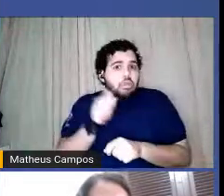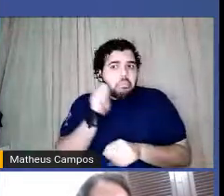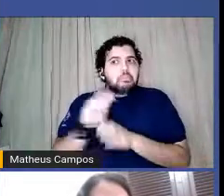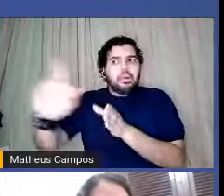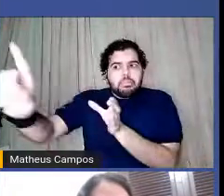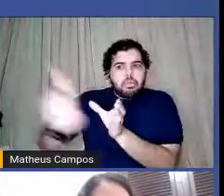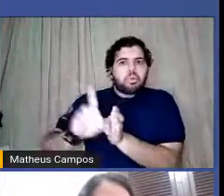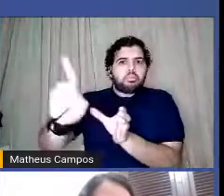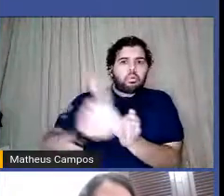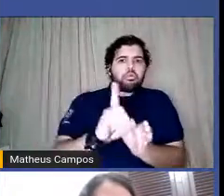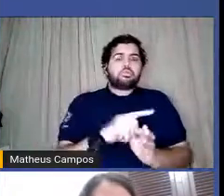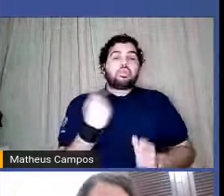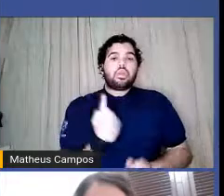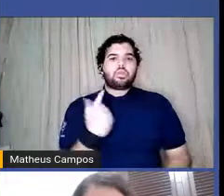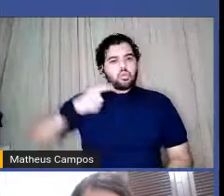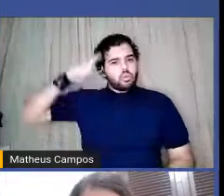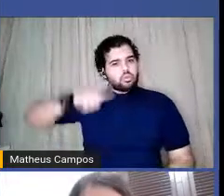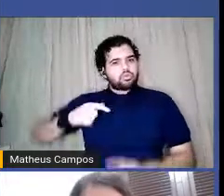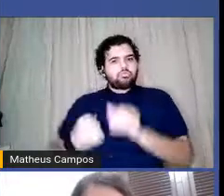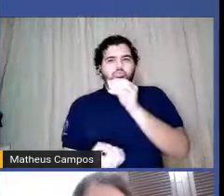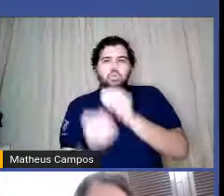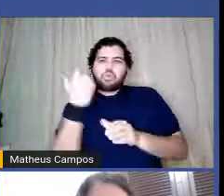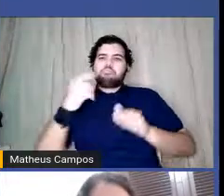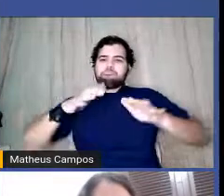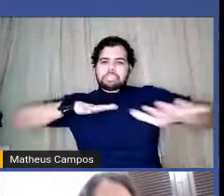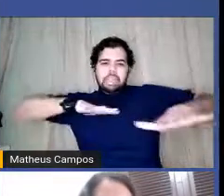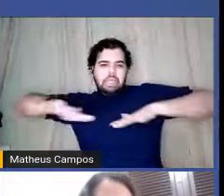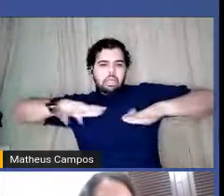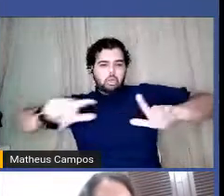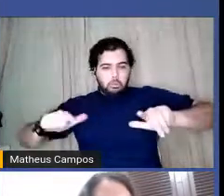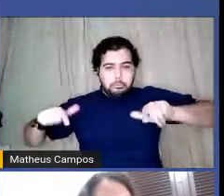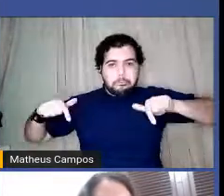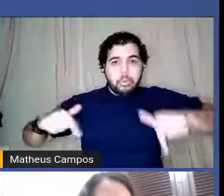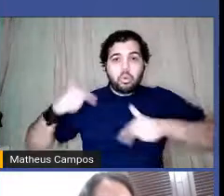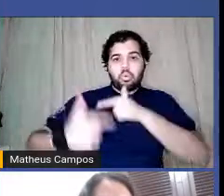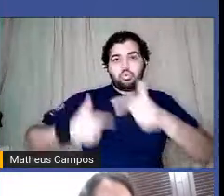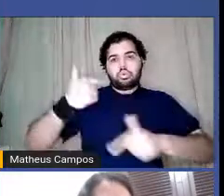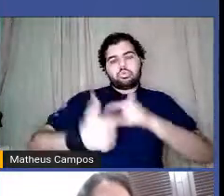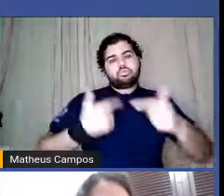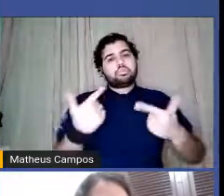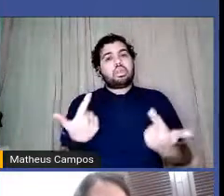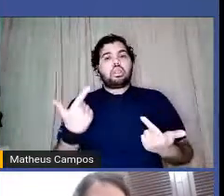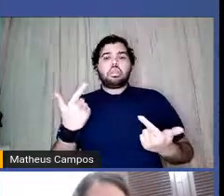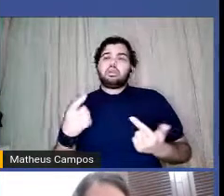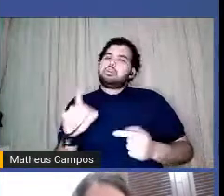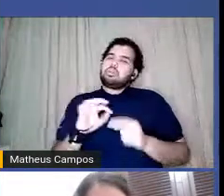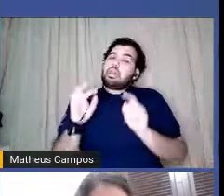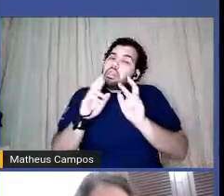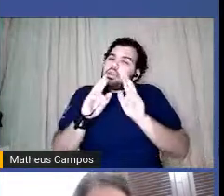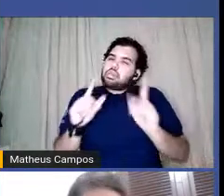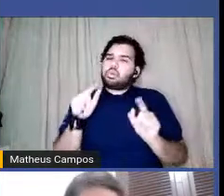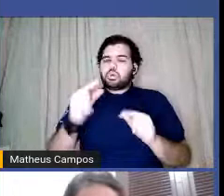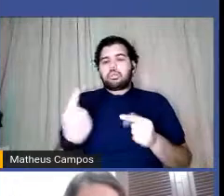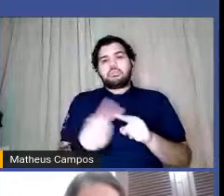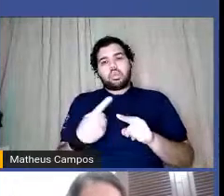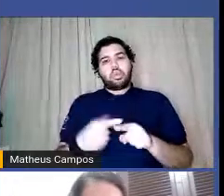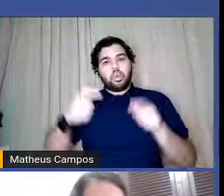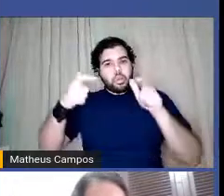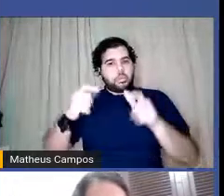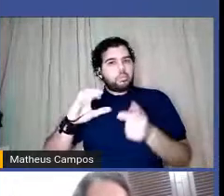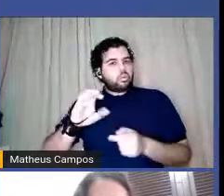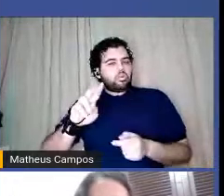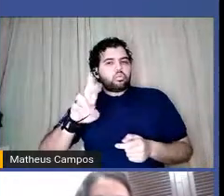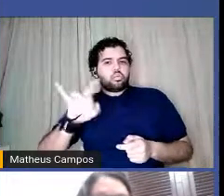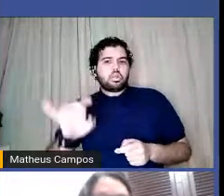foi aí que a gente conseguiu fazer algumas ações, né? Que ainda não está dentro do que a gente quer, porque a Barrosa ainda não saiu do